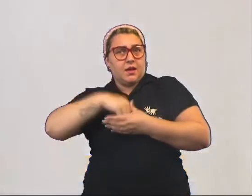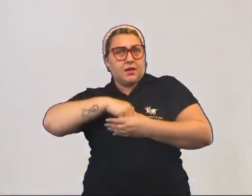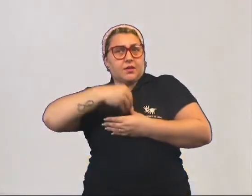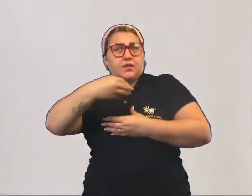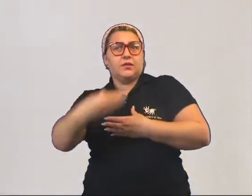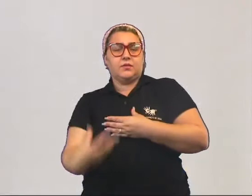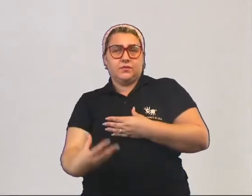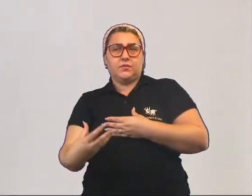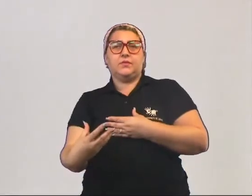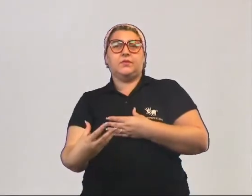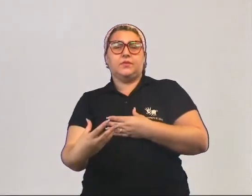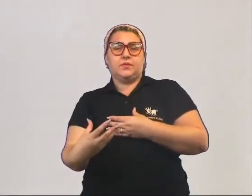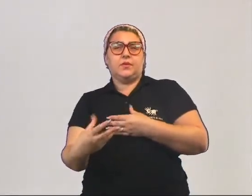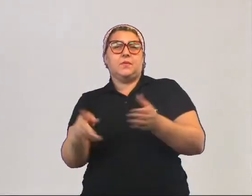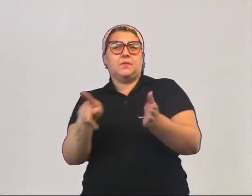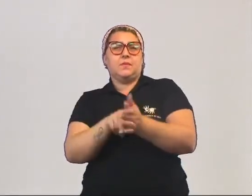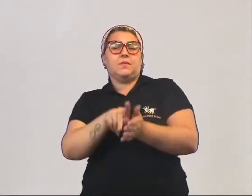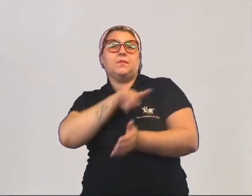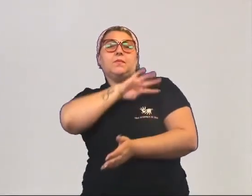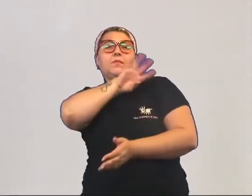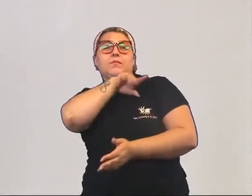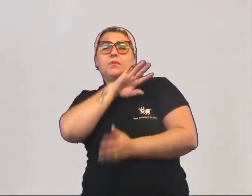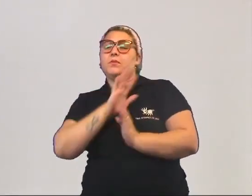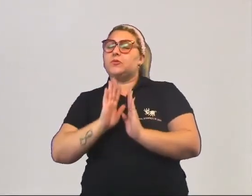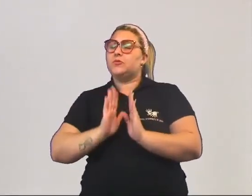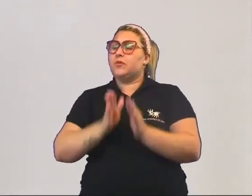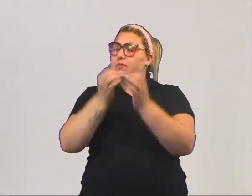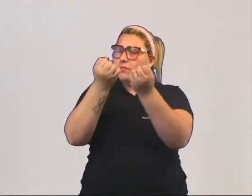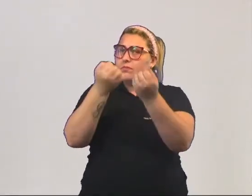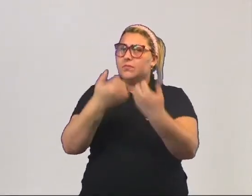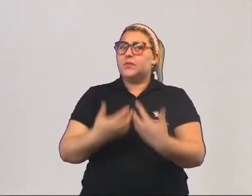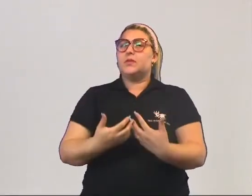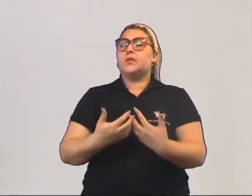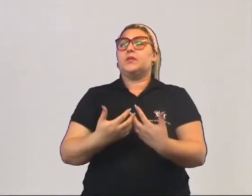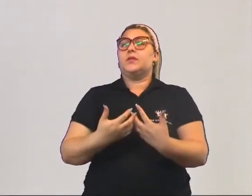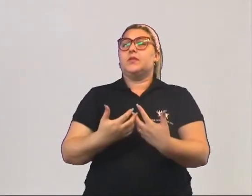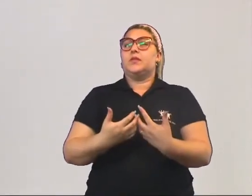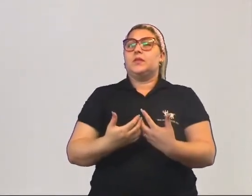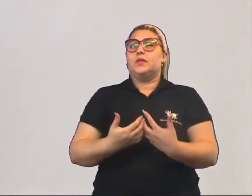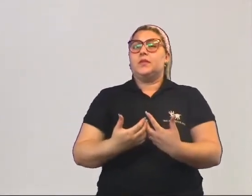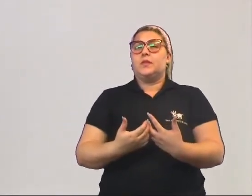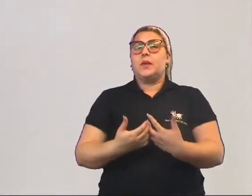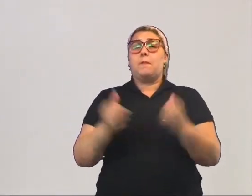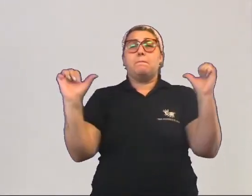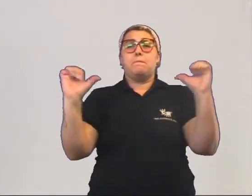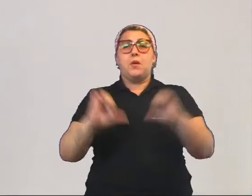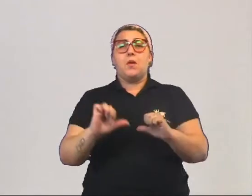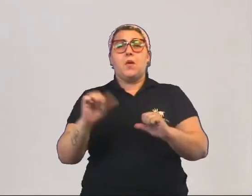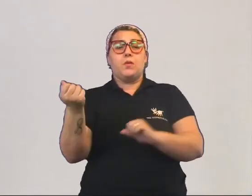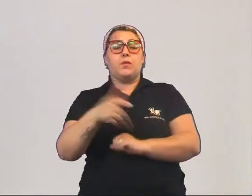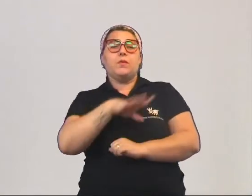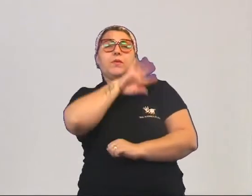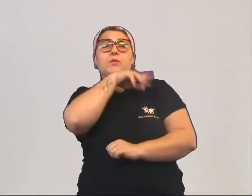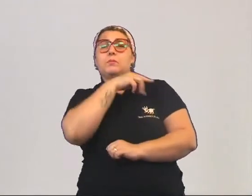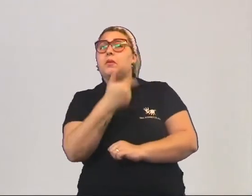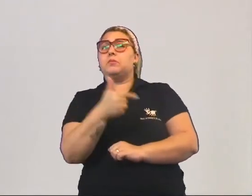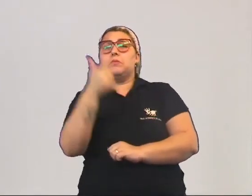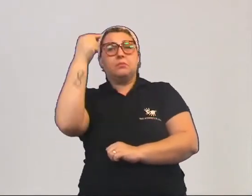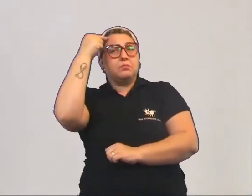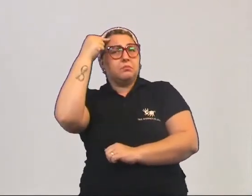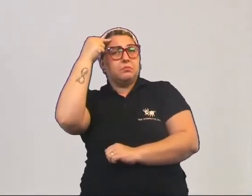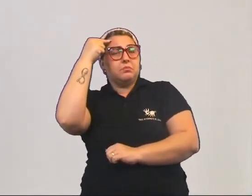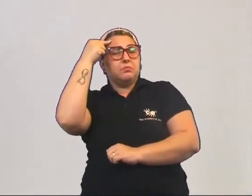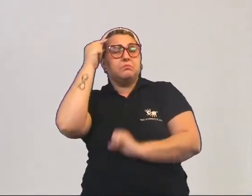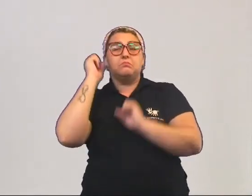às vezes, atitudes que a gente, eu já até disse, que às vezes o ser humano é pior do que o animal irracional. O animal